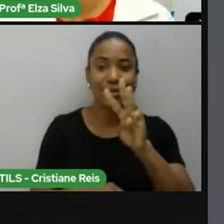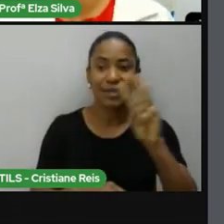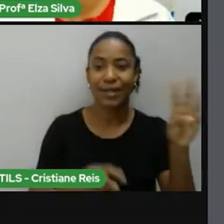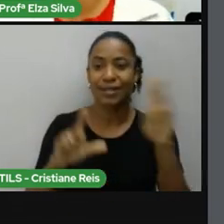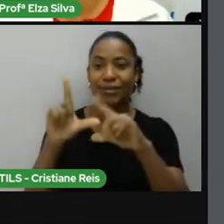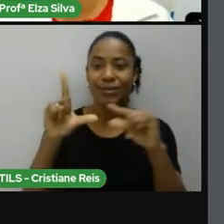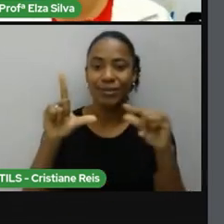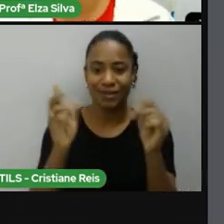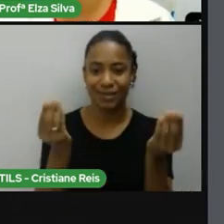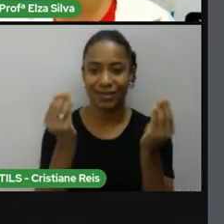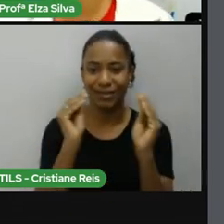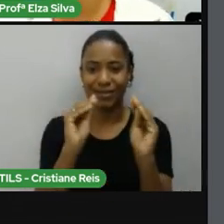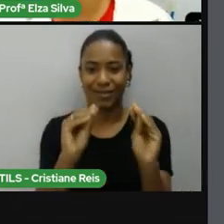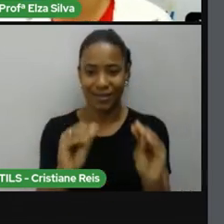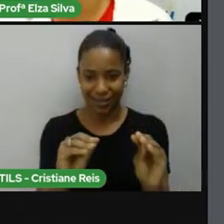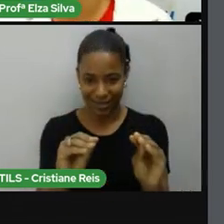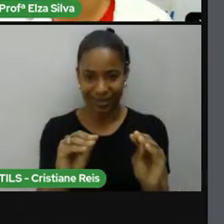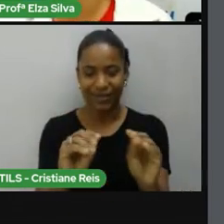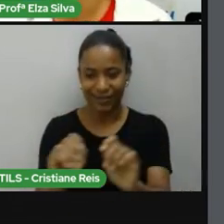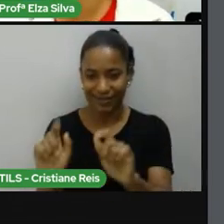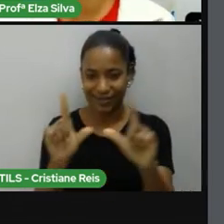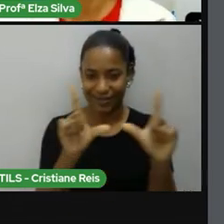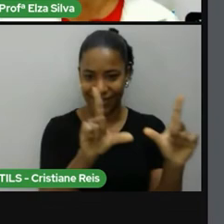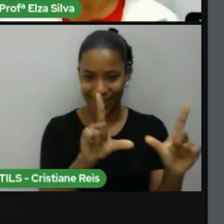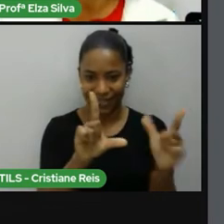espelhado neste slide